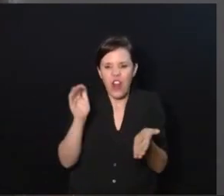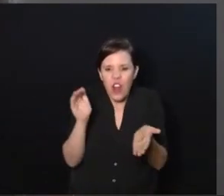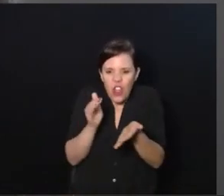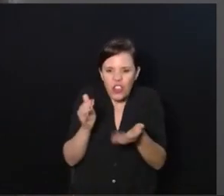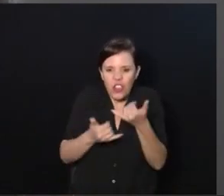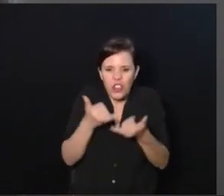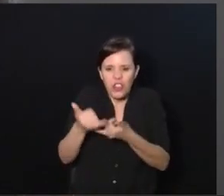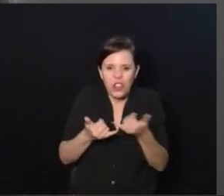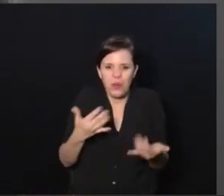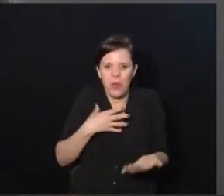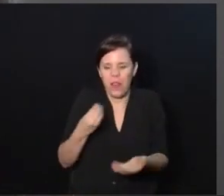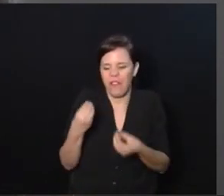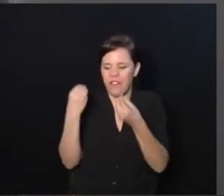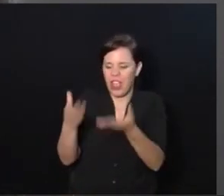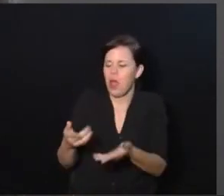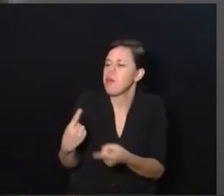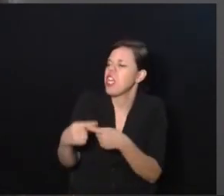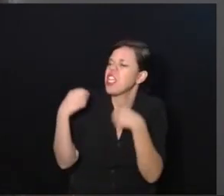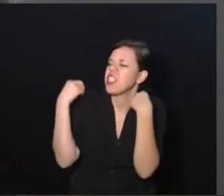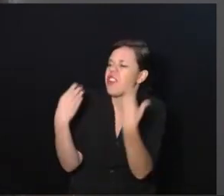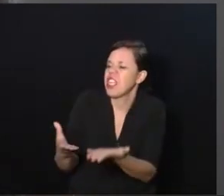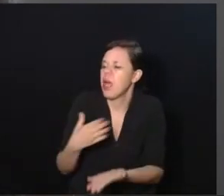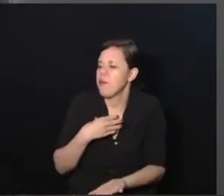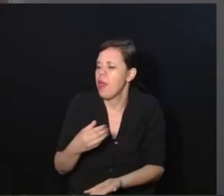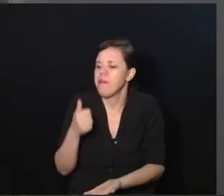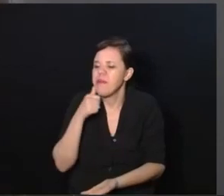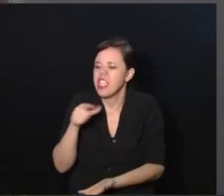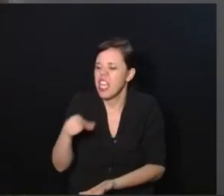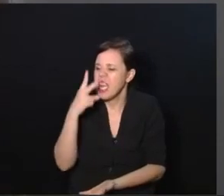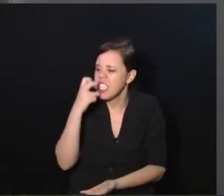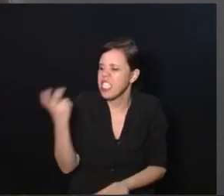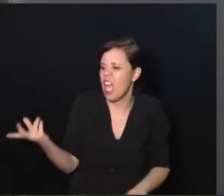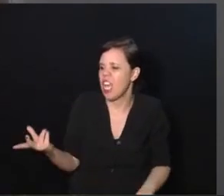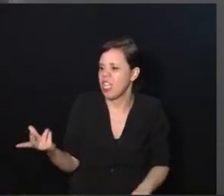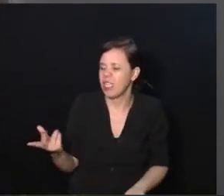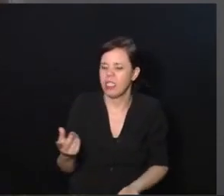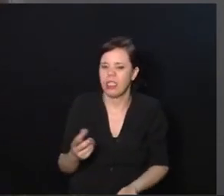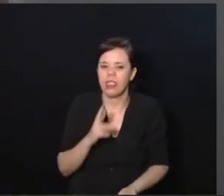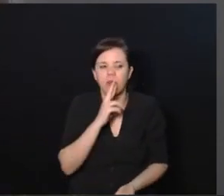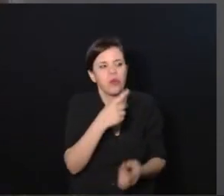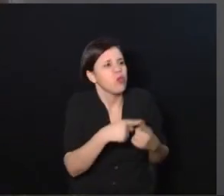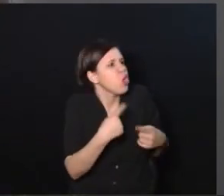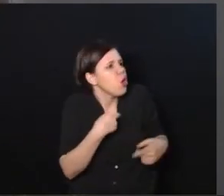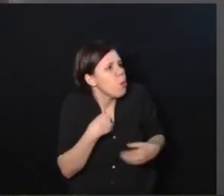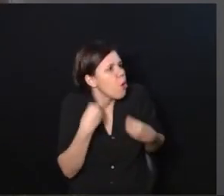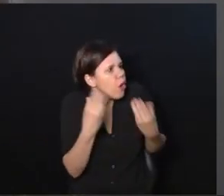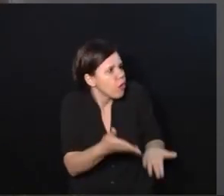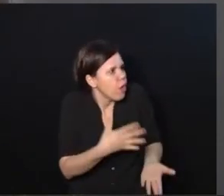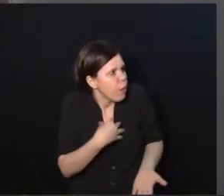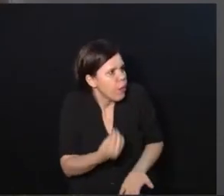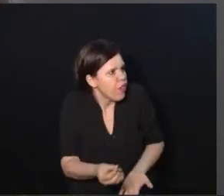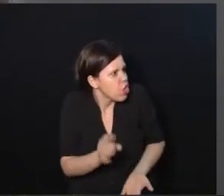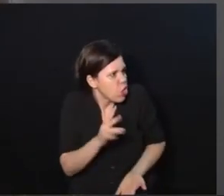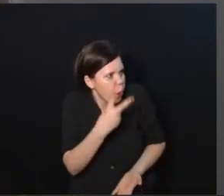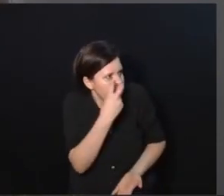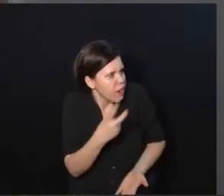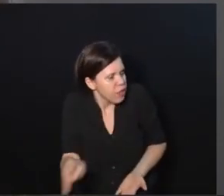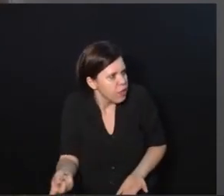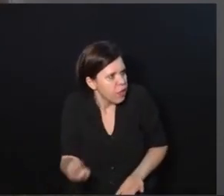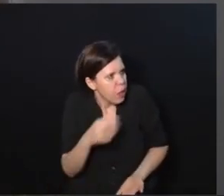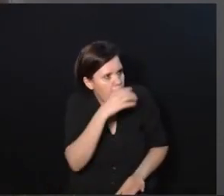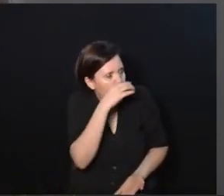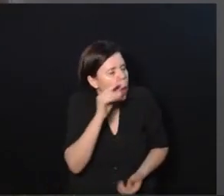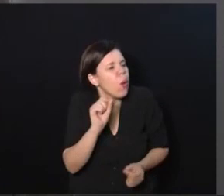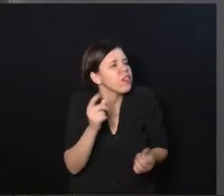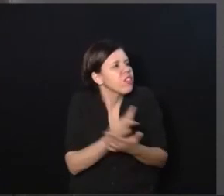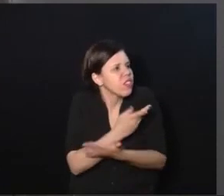Foi um Deus nos acuda. Para que você vai dar isso se a menina é cega? E a resposta minha é por que que eu não posso dar isso só porque ela é cega? O que